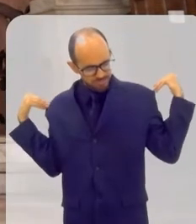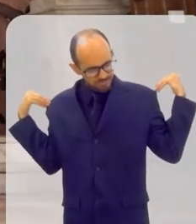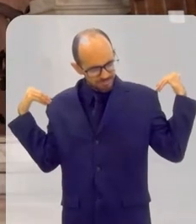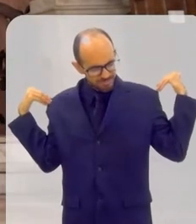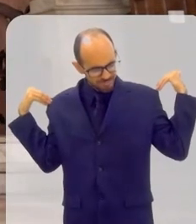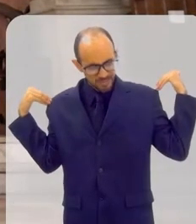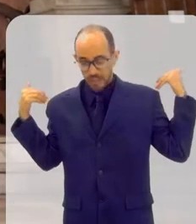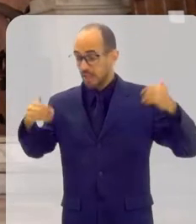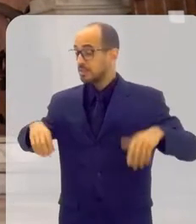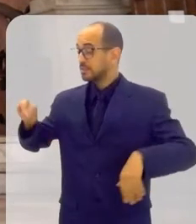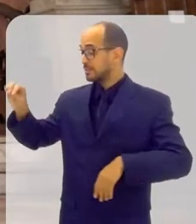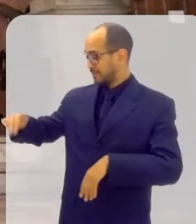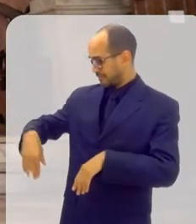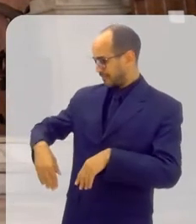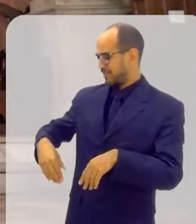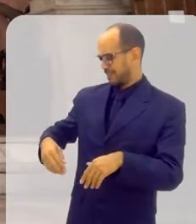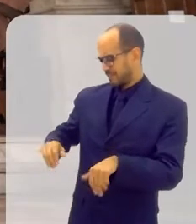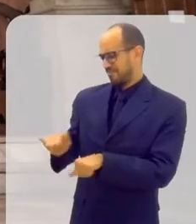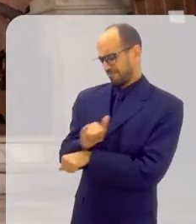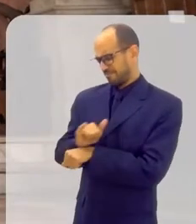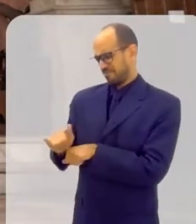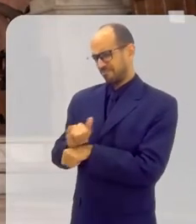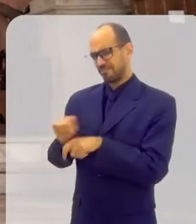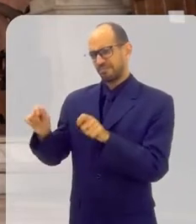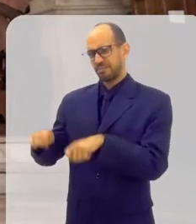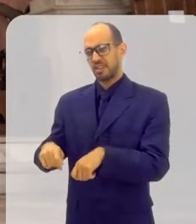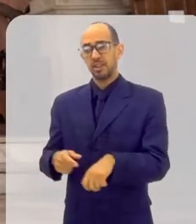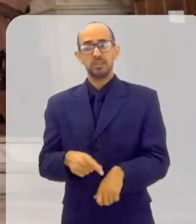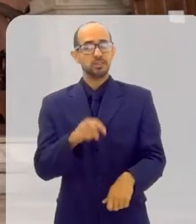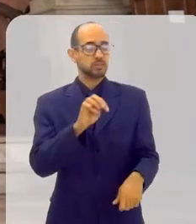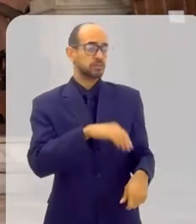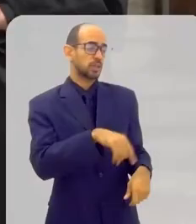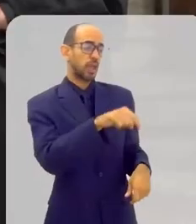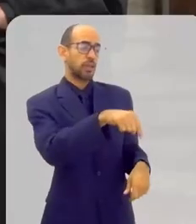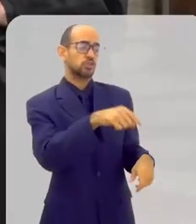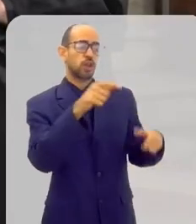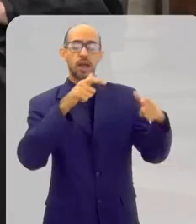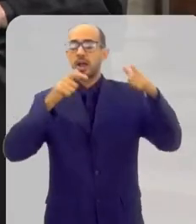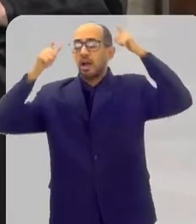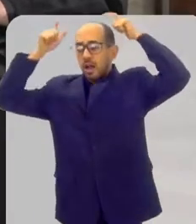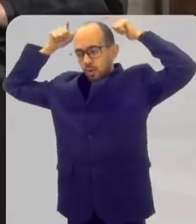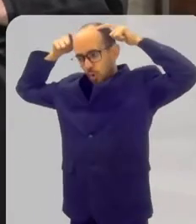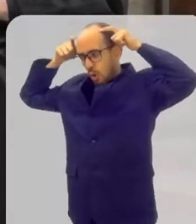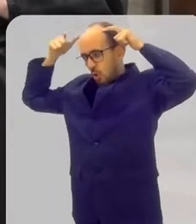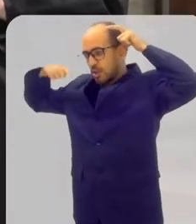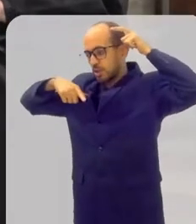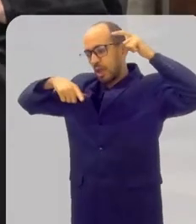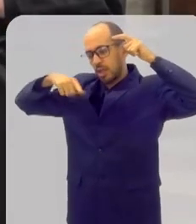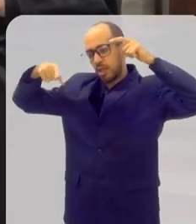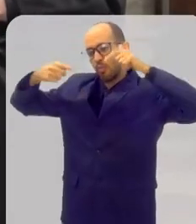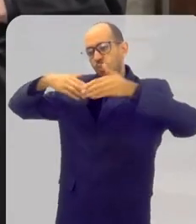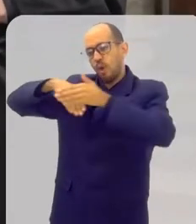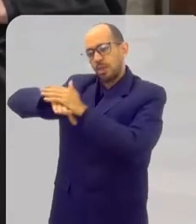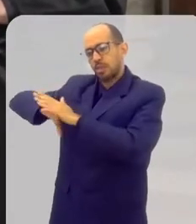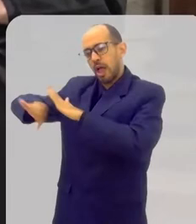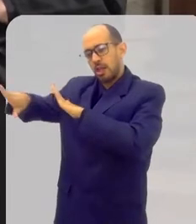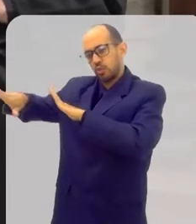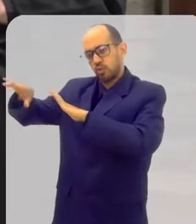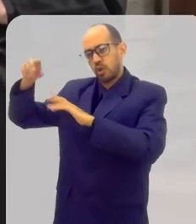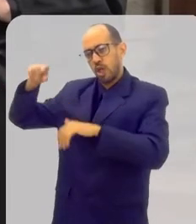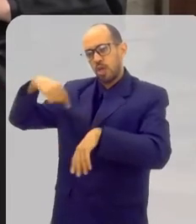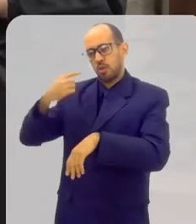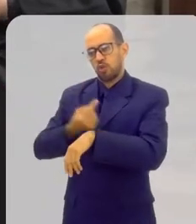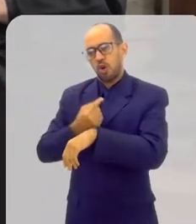gente dá um jeito. Tá. Essa coroa, ela já fica aqui. Fica. Uma coroa da igreja que a gente usa e depois nós guardamos, né?